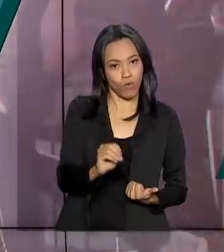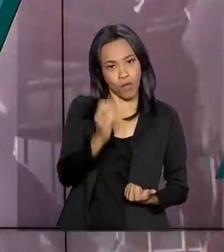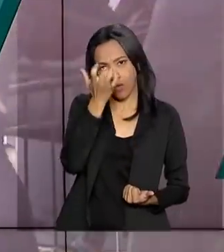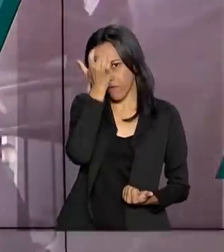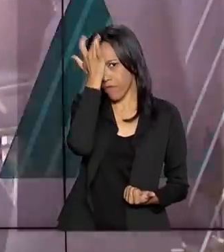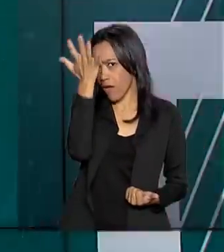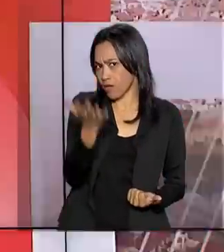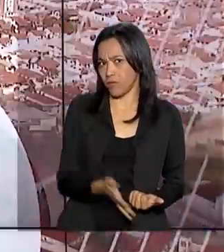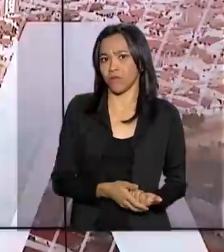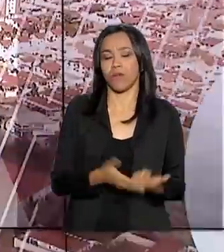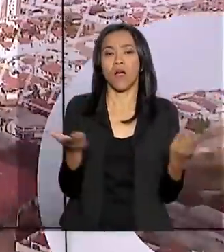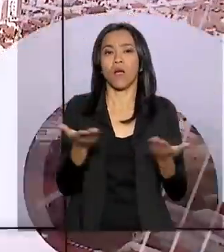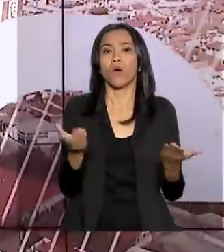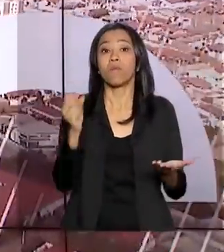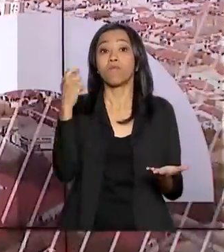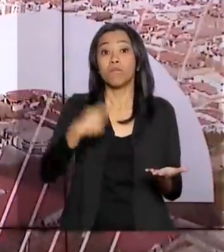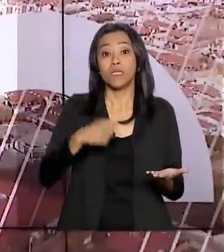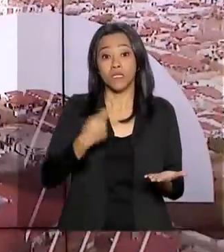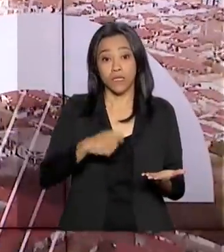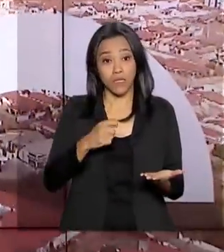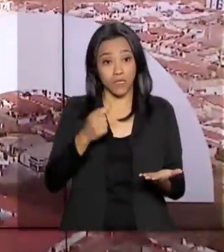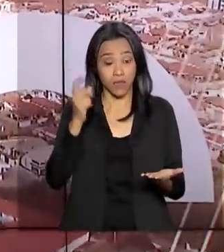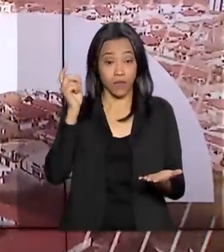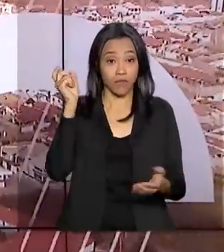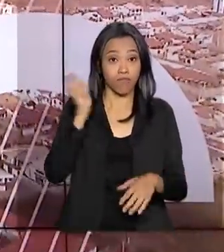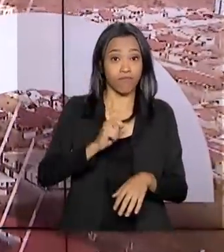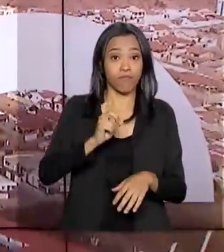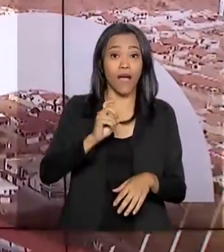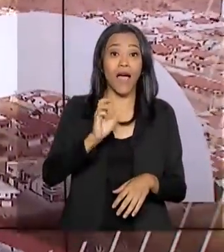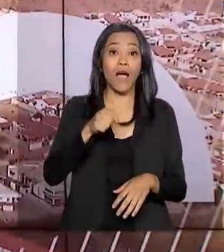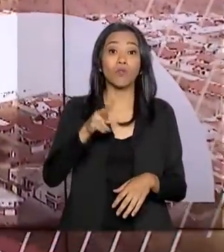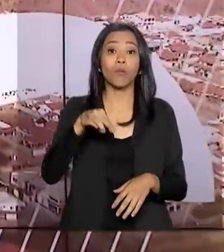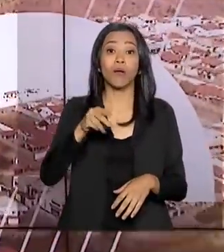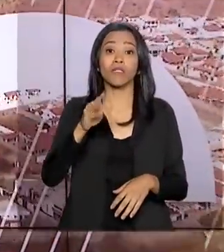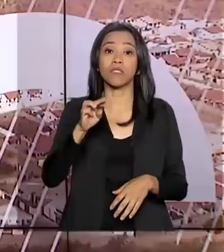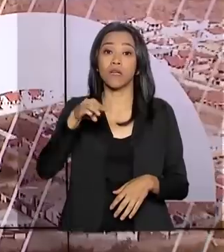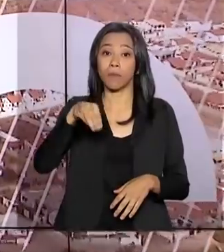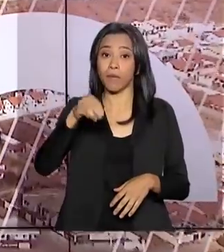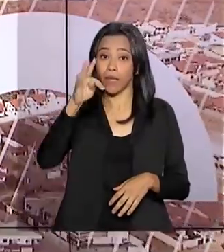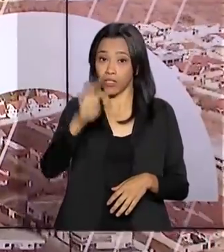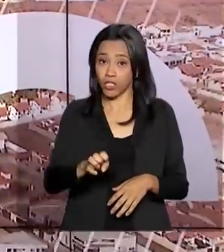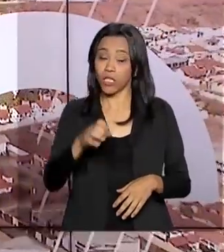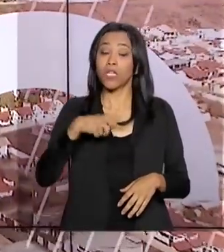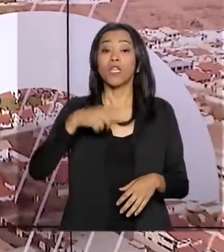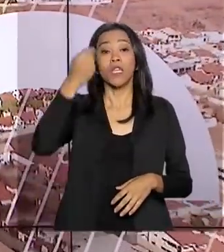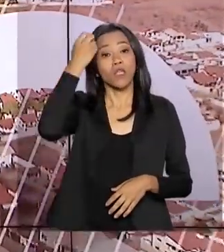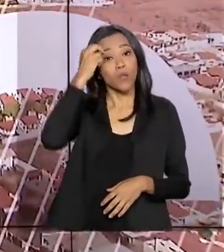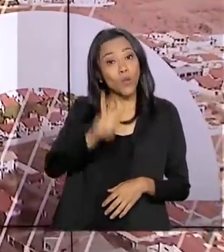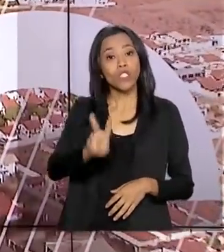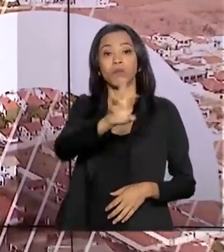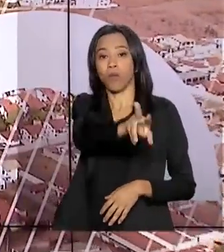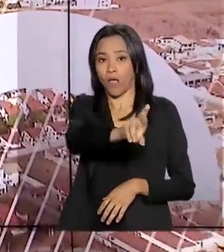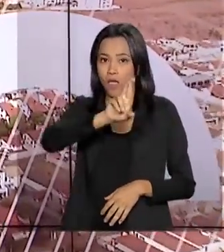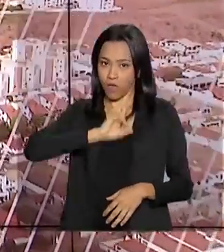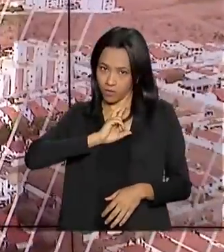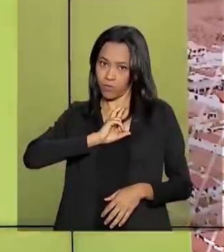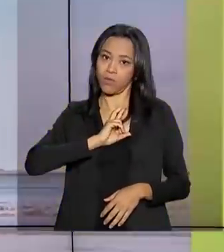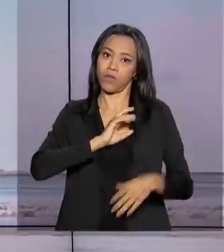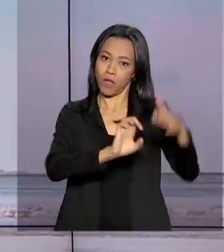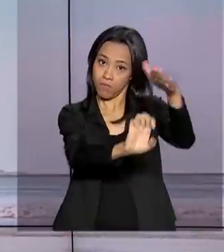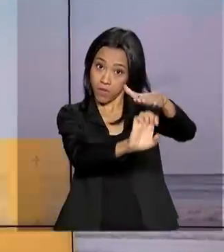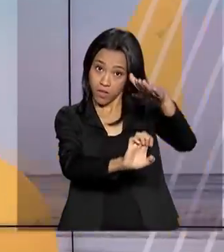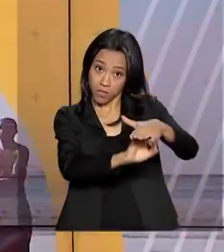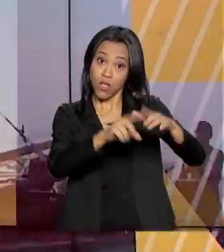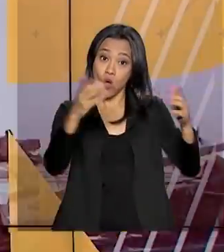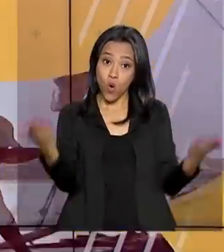agora, o pedido deve ser processado automaticamente e as empresas terão dois dias úteis para atender o cliente. A medida foi publicada